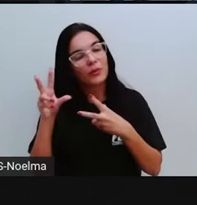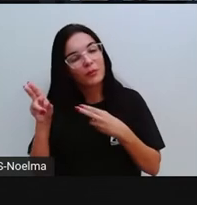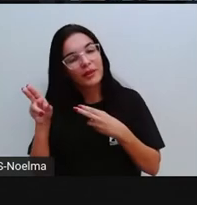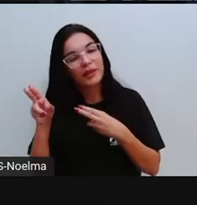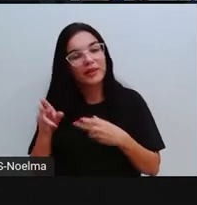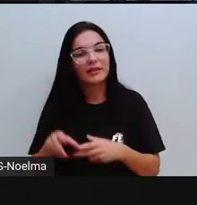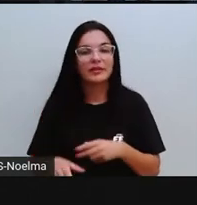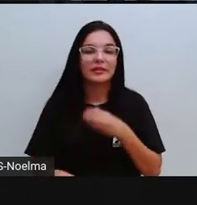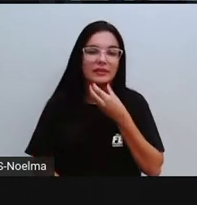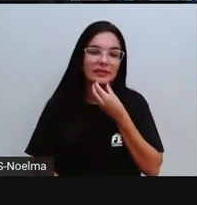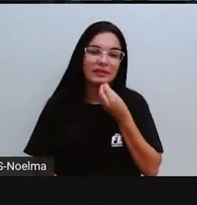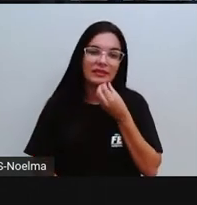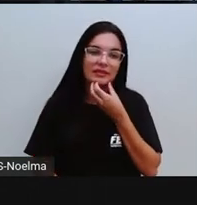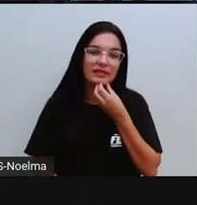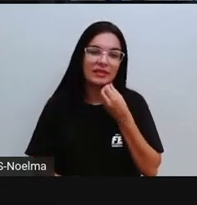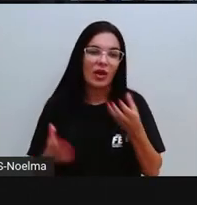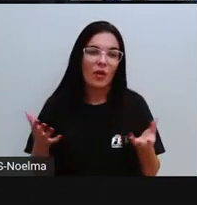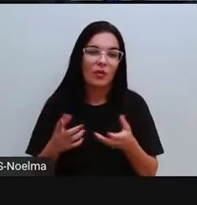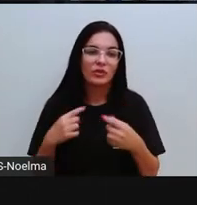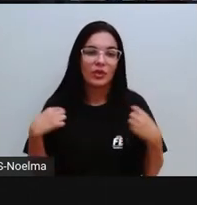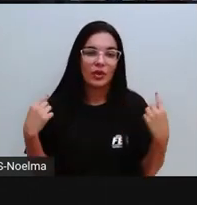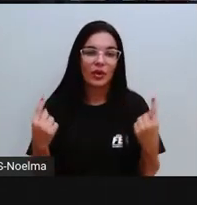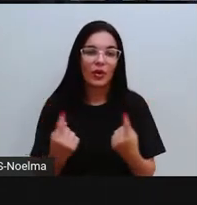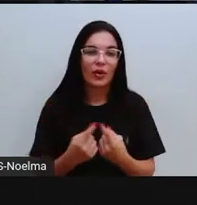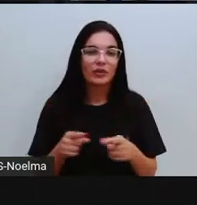redes. E hoje nós também, né,